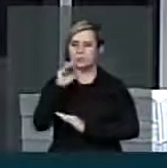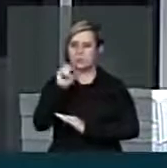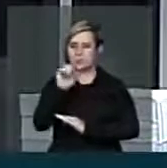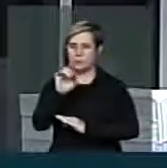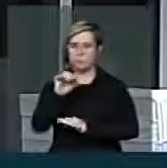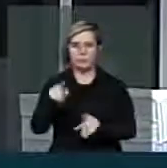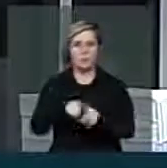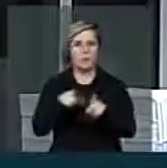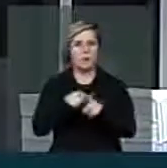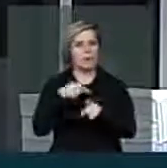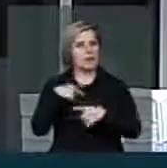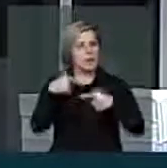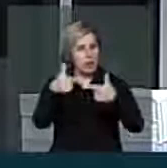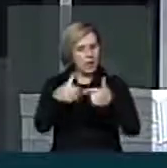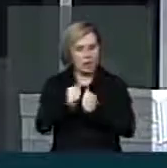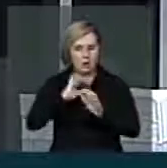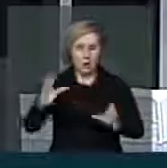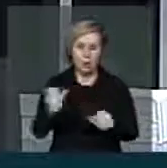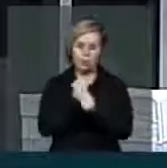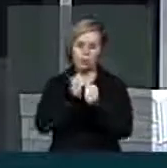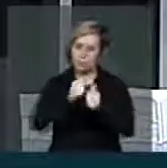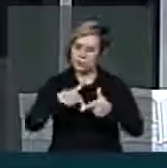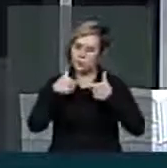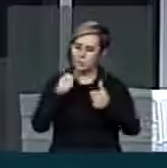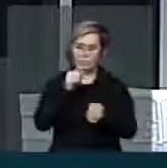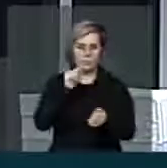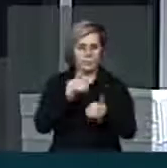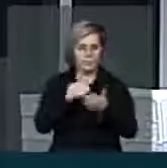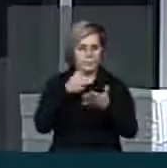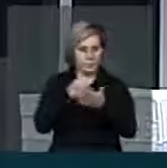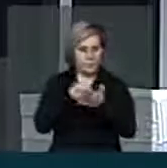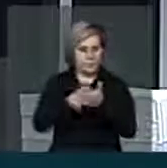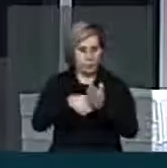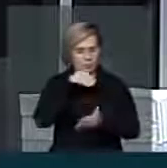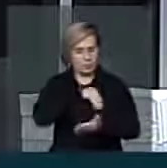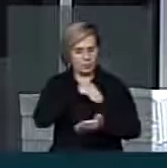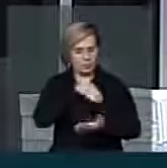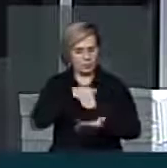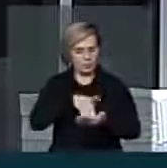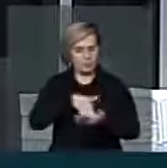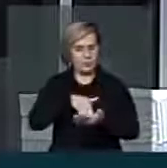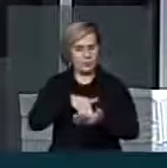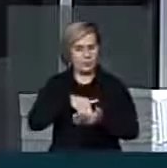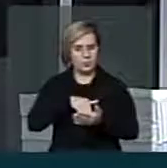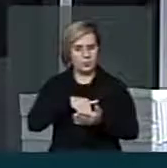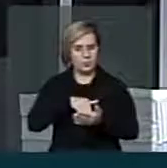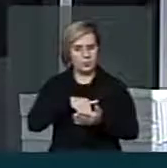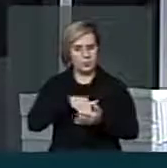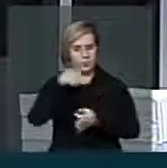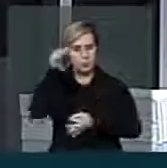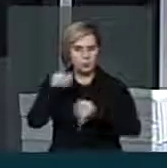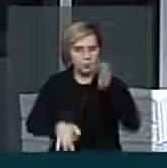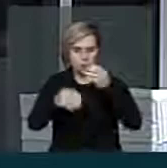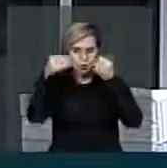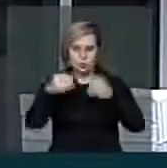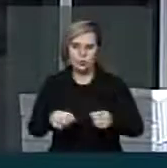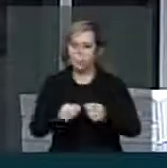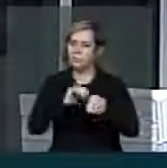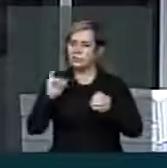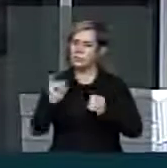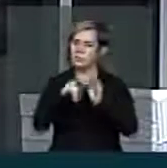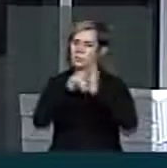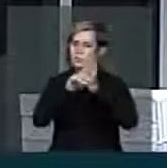poder encampar a luta da categoria, para um piso salarial justo, para profissionais tão importantes, que levam notícia